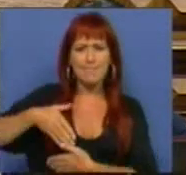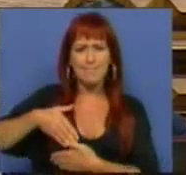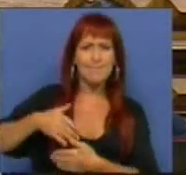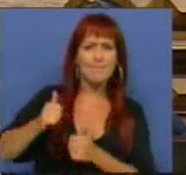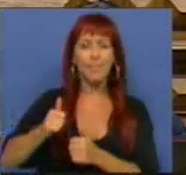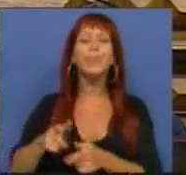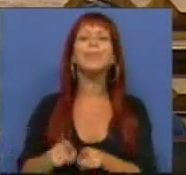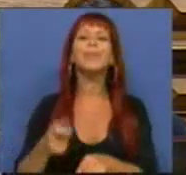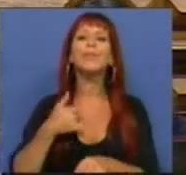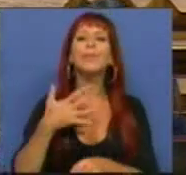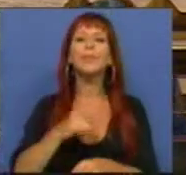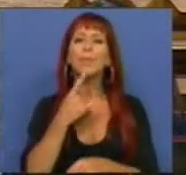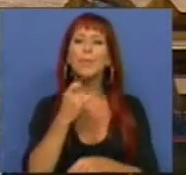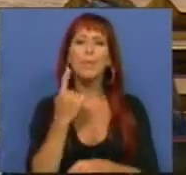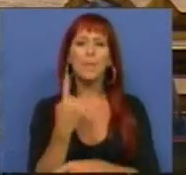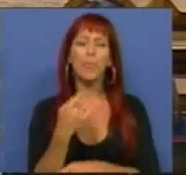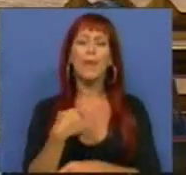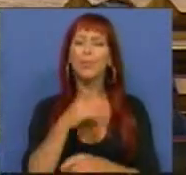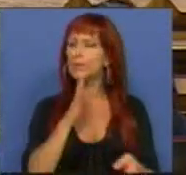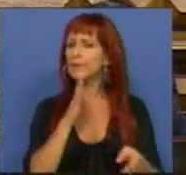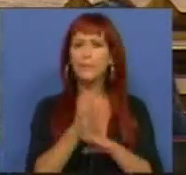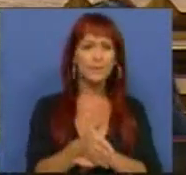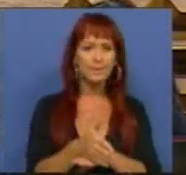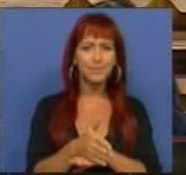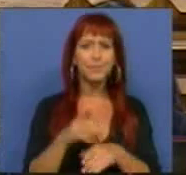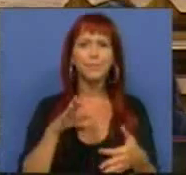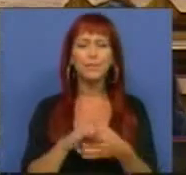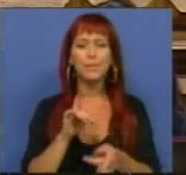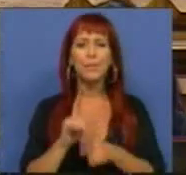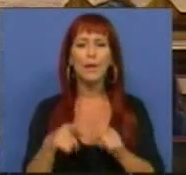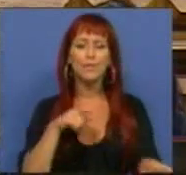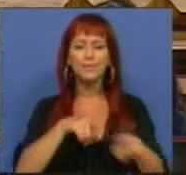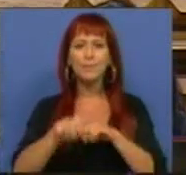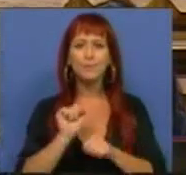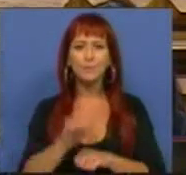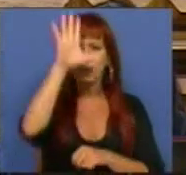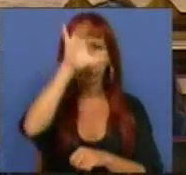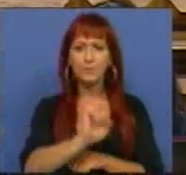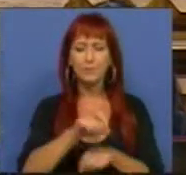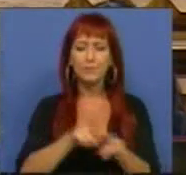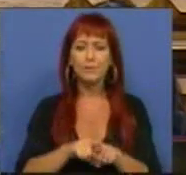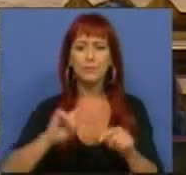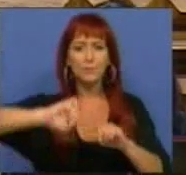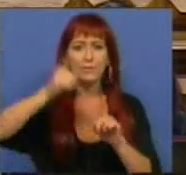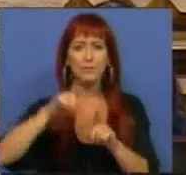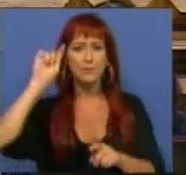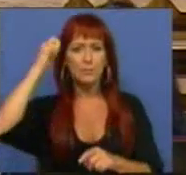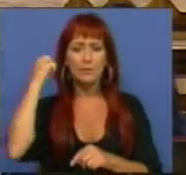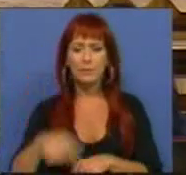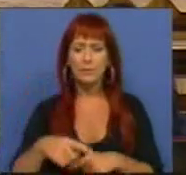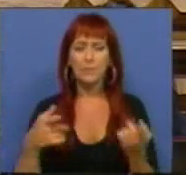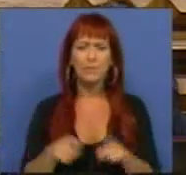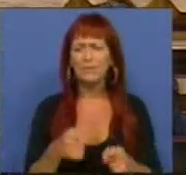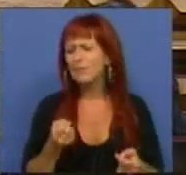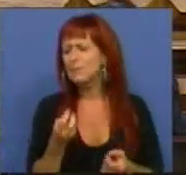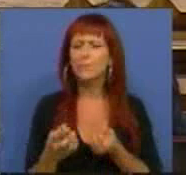E queria fazer-lhe uma pergunta muito direta sobre a política do Governo num ano de crise em